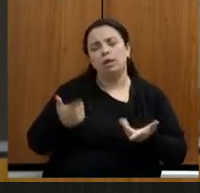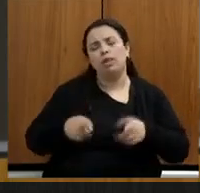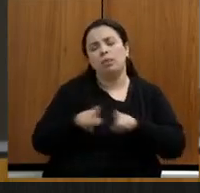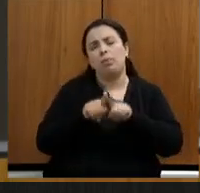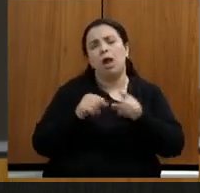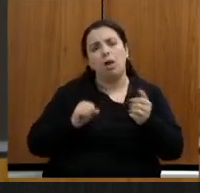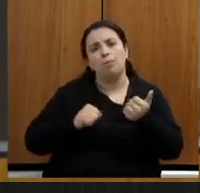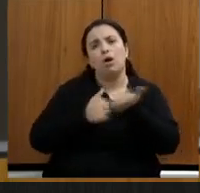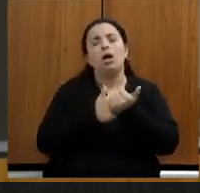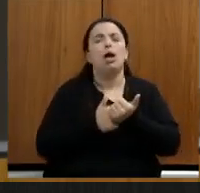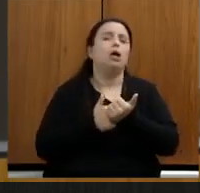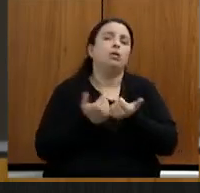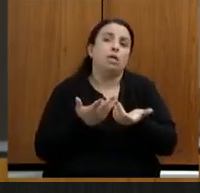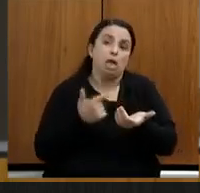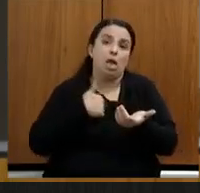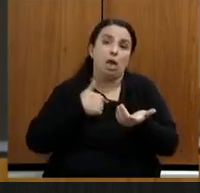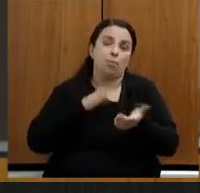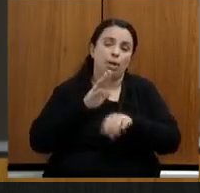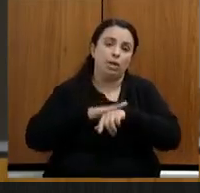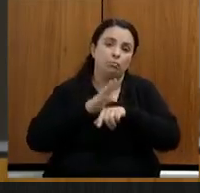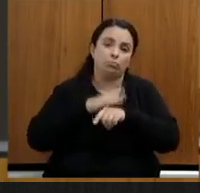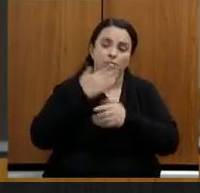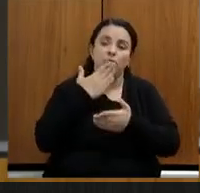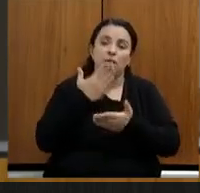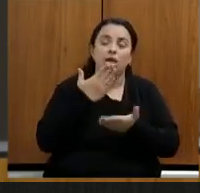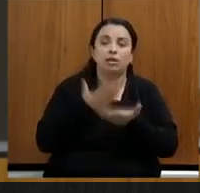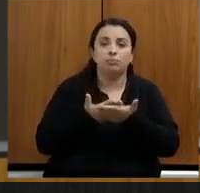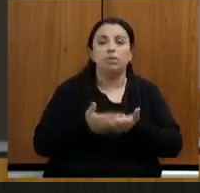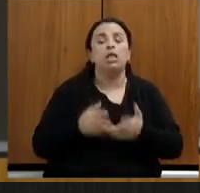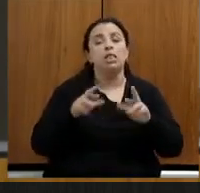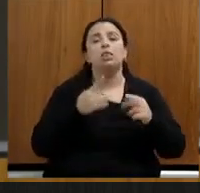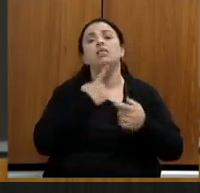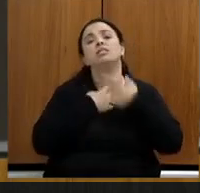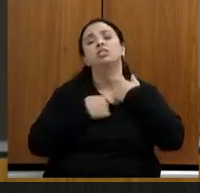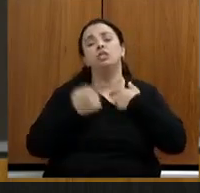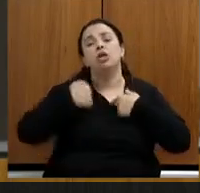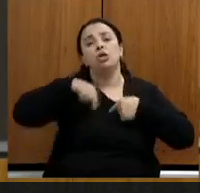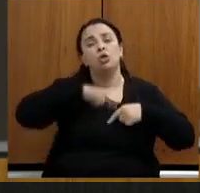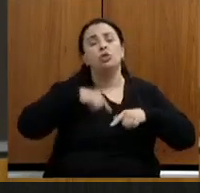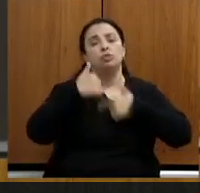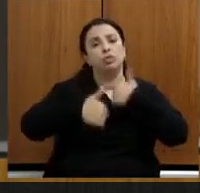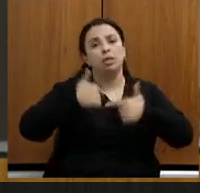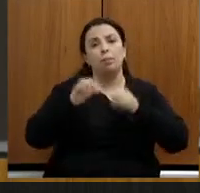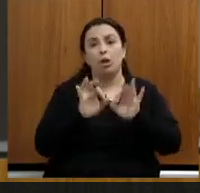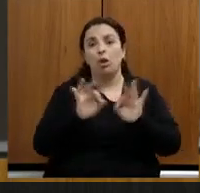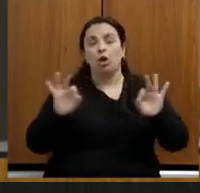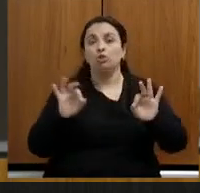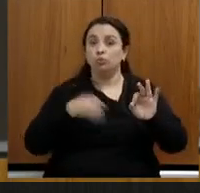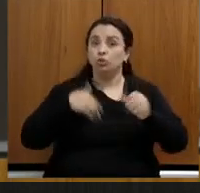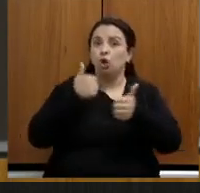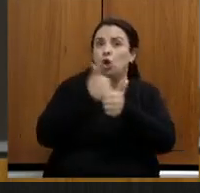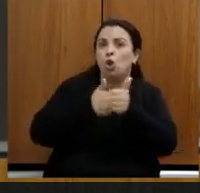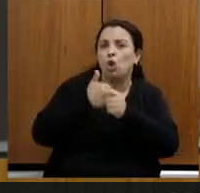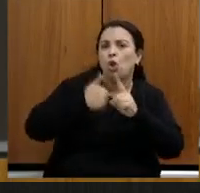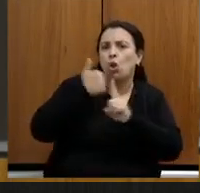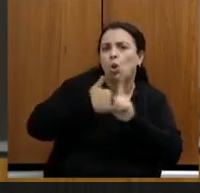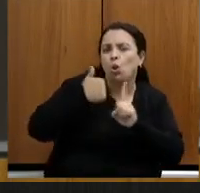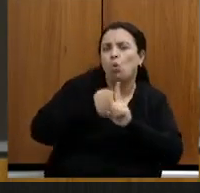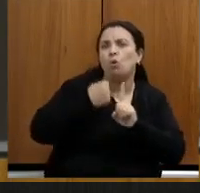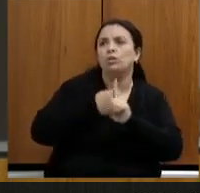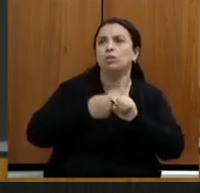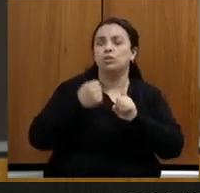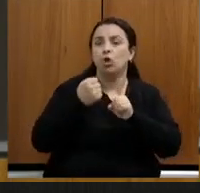muito obrigada desejar que todos nós tenhamos um excelente trabalho de lutas de conquistas de notícias